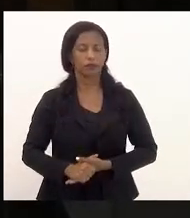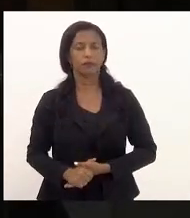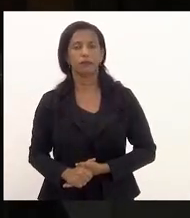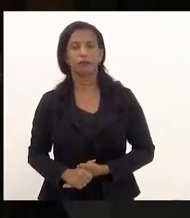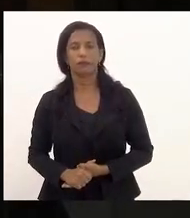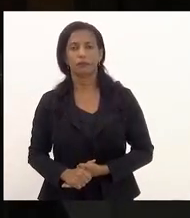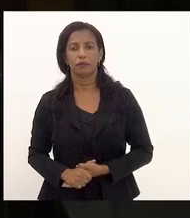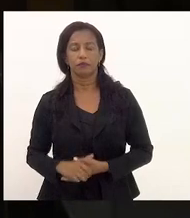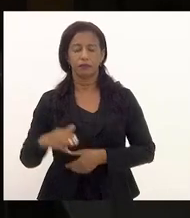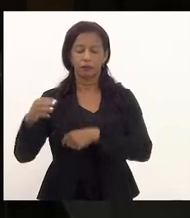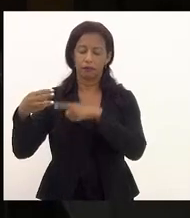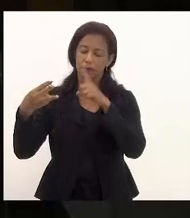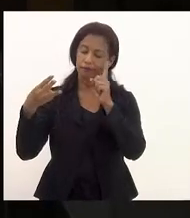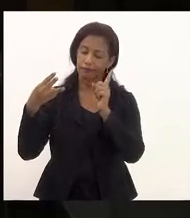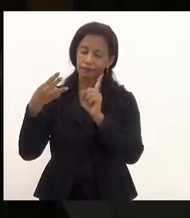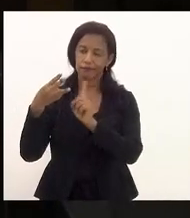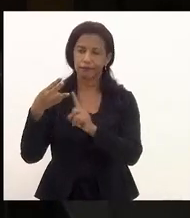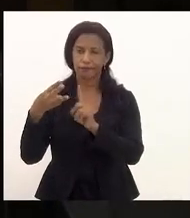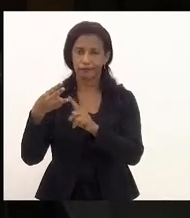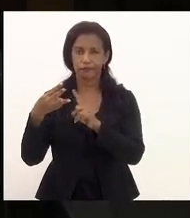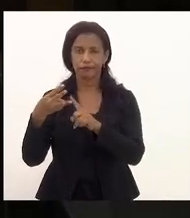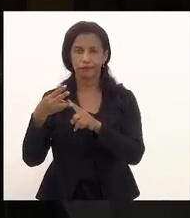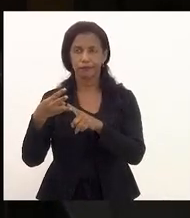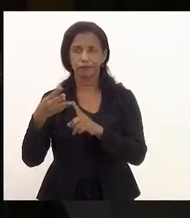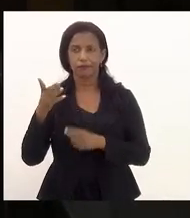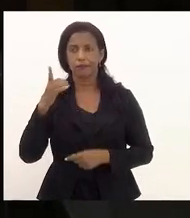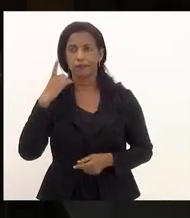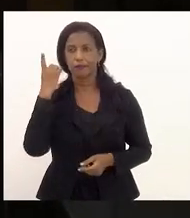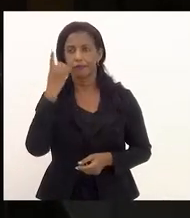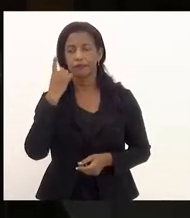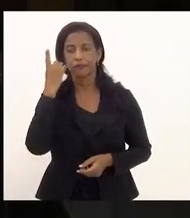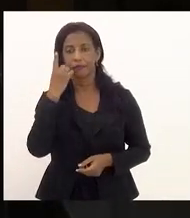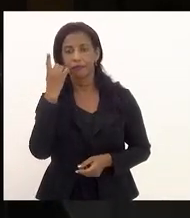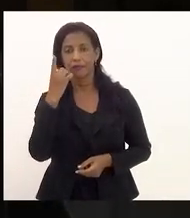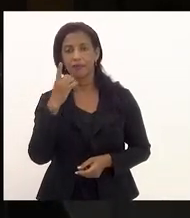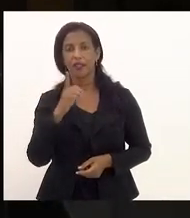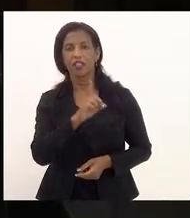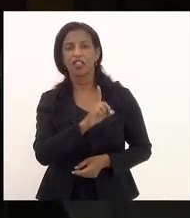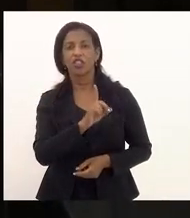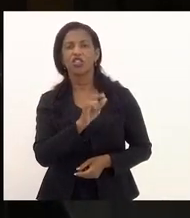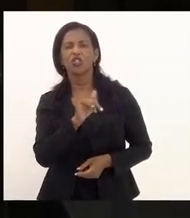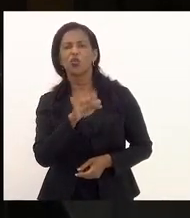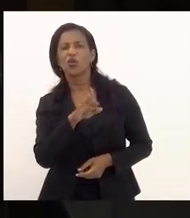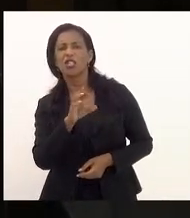terceira vez, deputado Dionísio Lins,